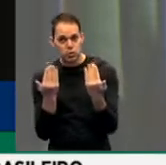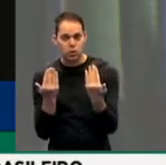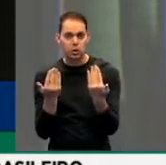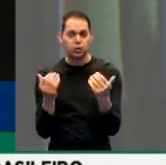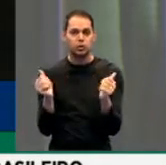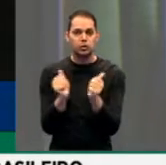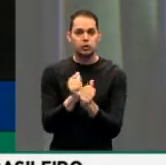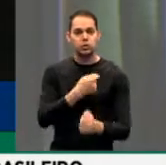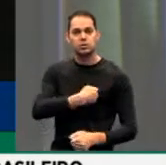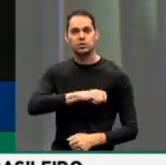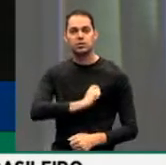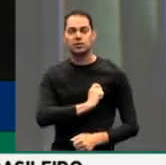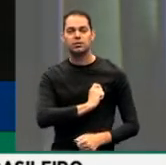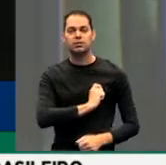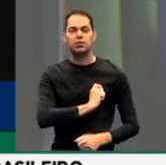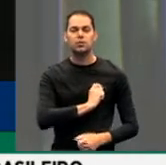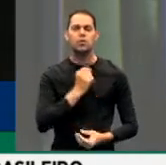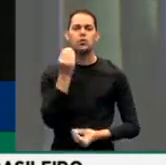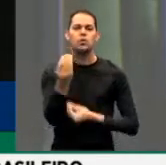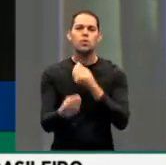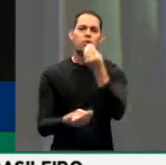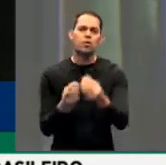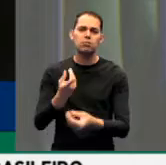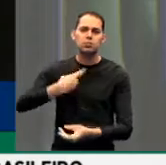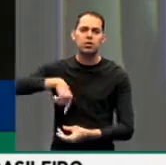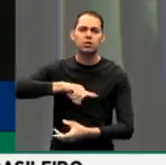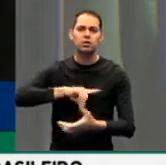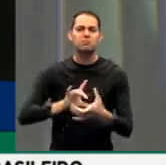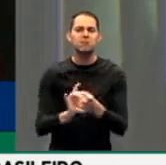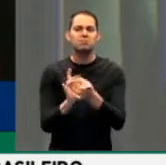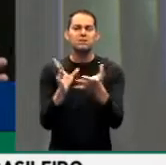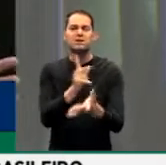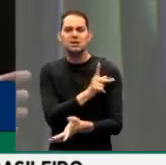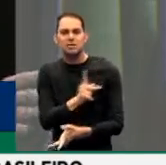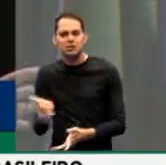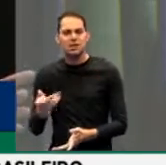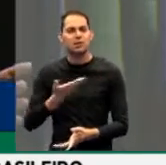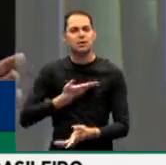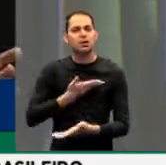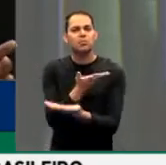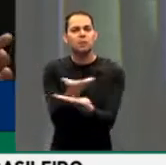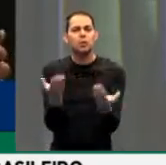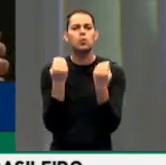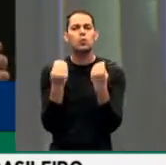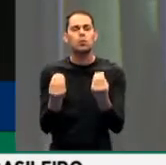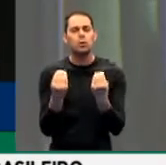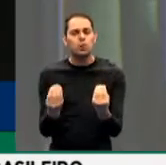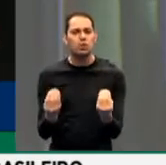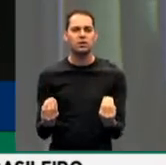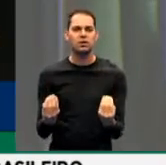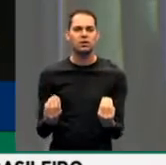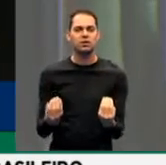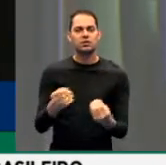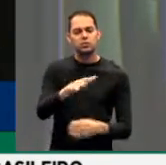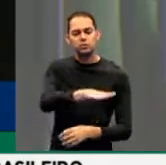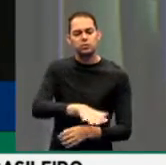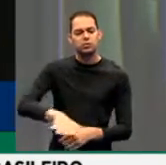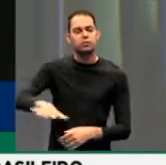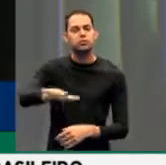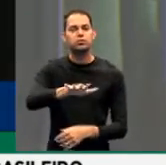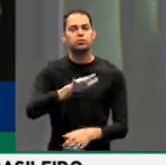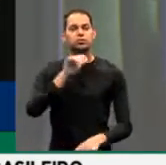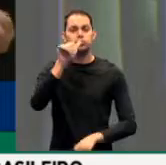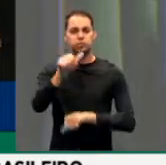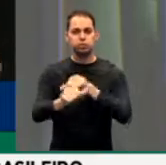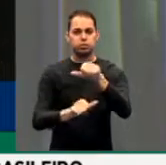detrãs. Como é que a gente vai permitir, senhora presidente, nobres colegas e deputados, que o mercado vire